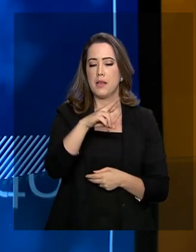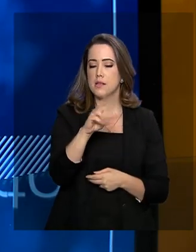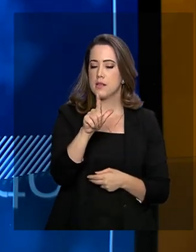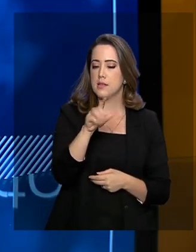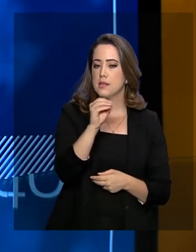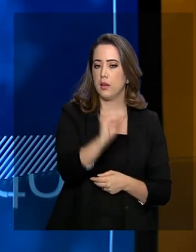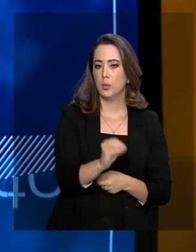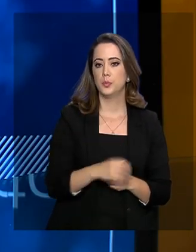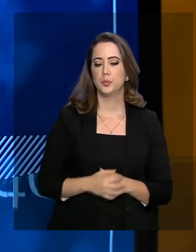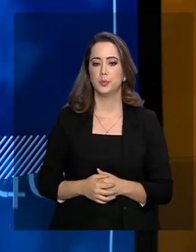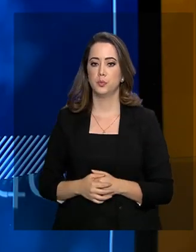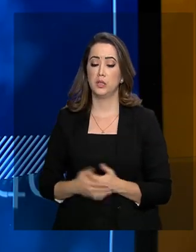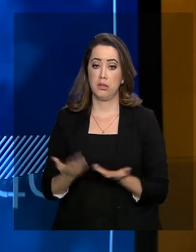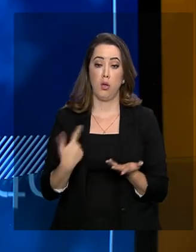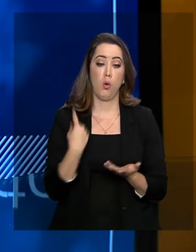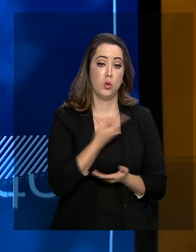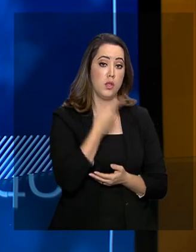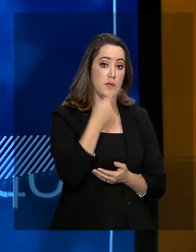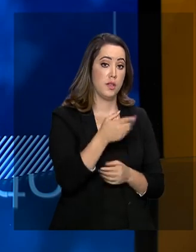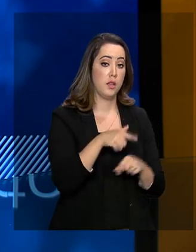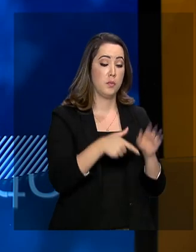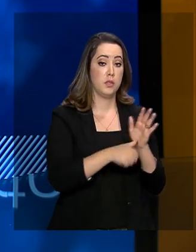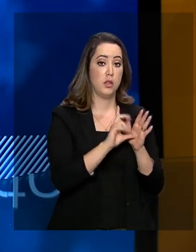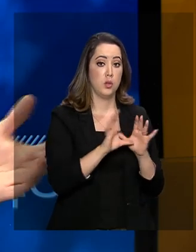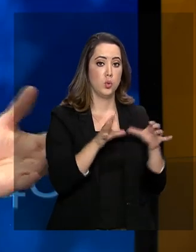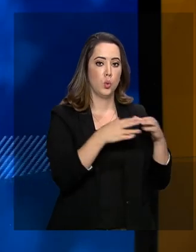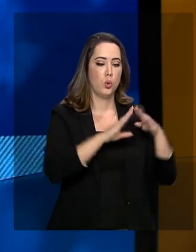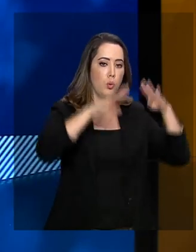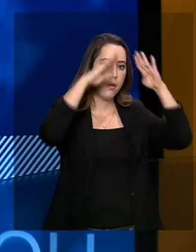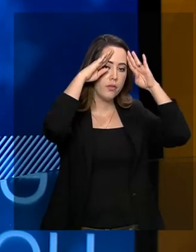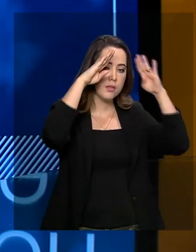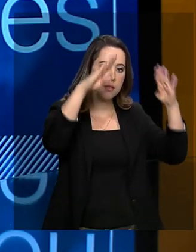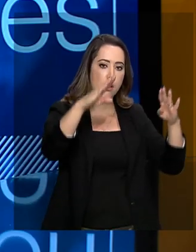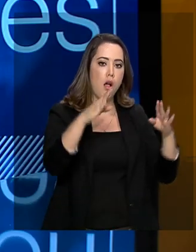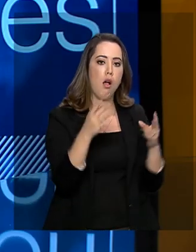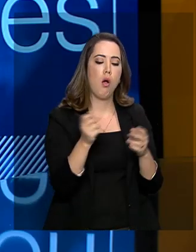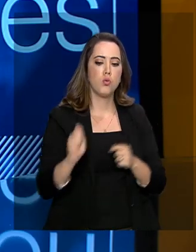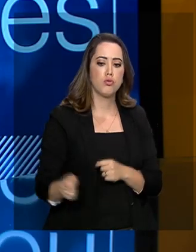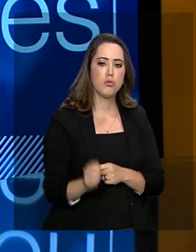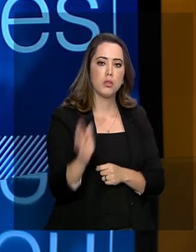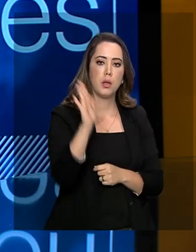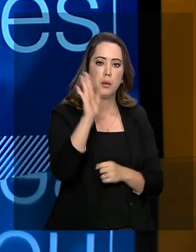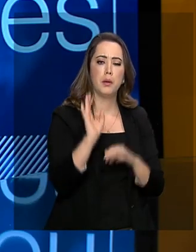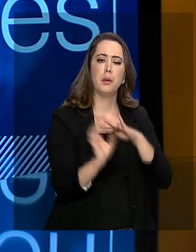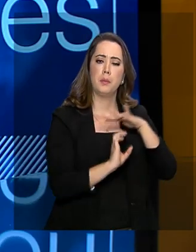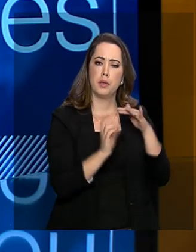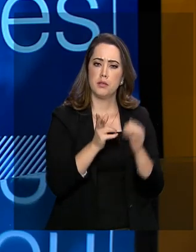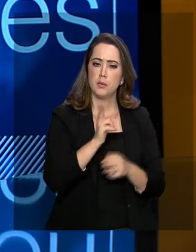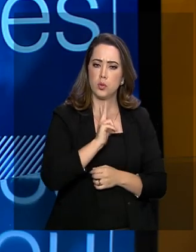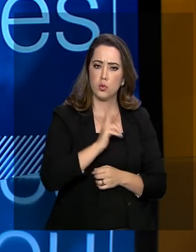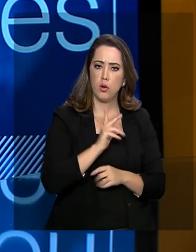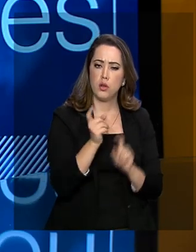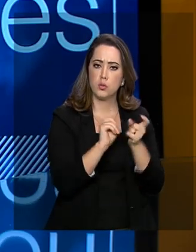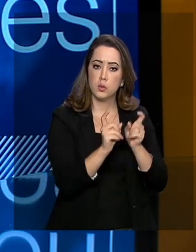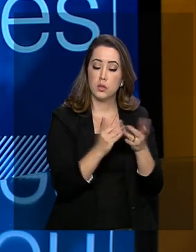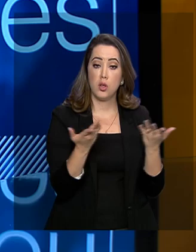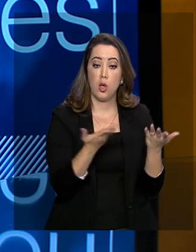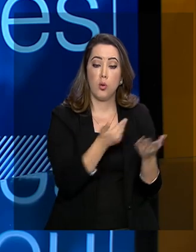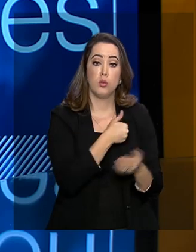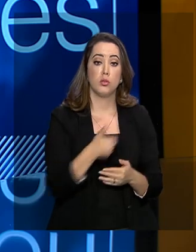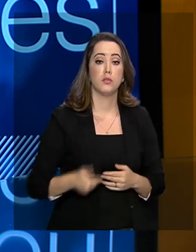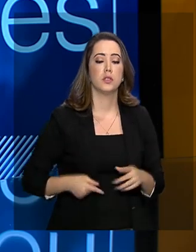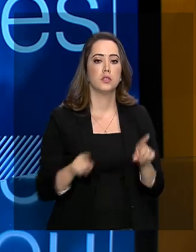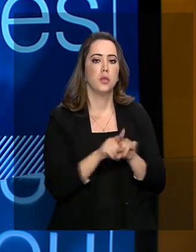Secretário, no primeiro bloco falamos bastante das concessões no setor aéreo, que é um sucesso no Brasil e agora o governo está também com uma atenção